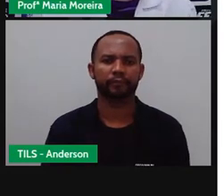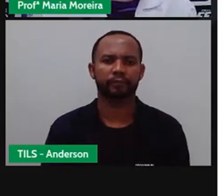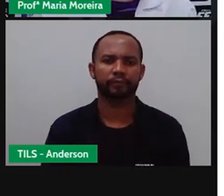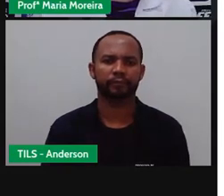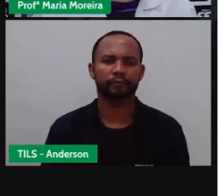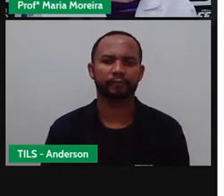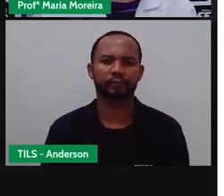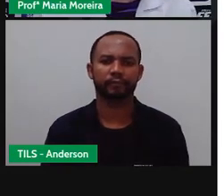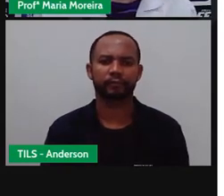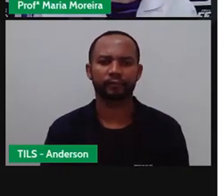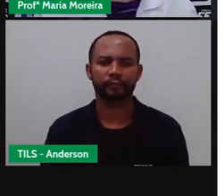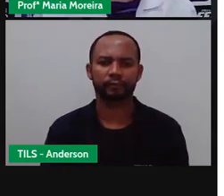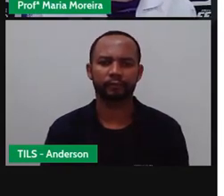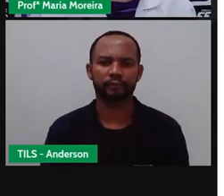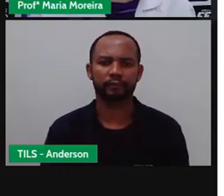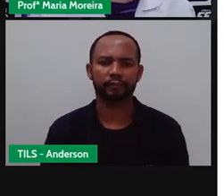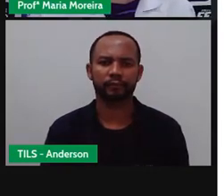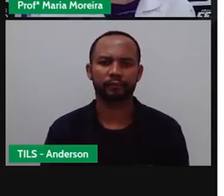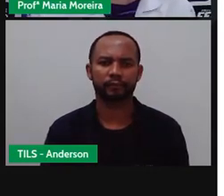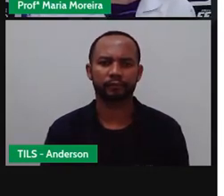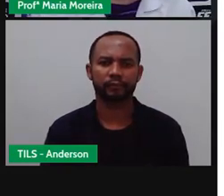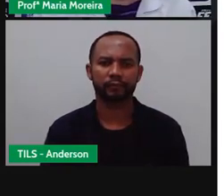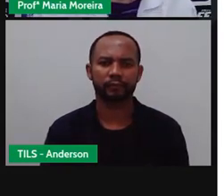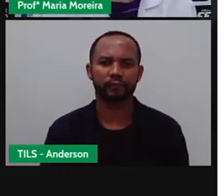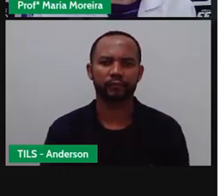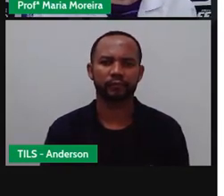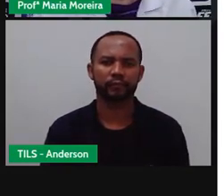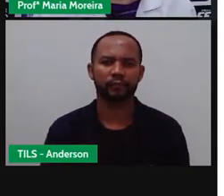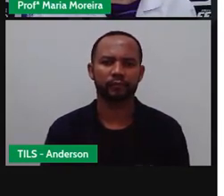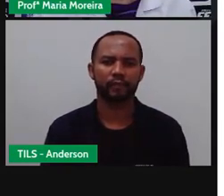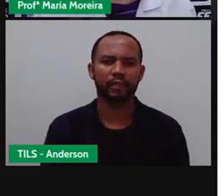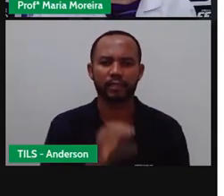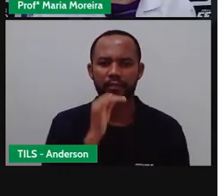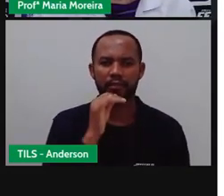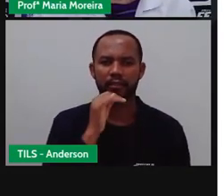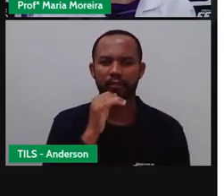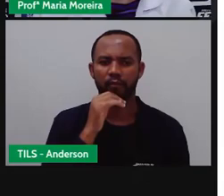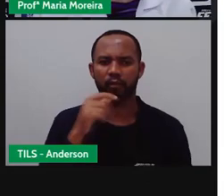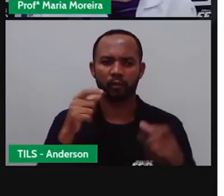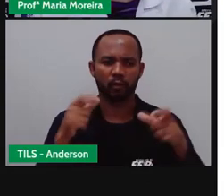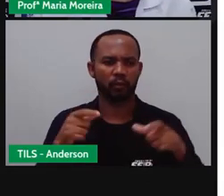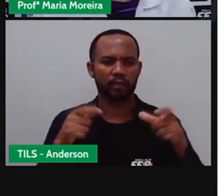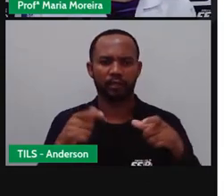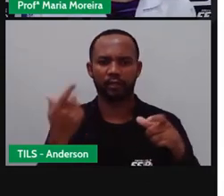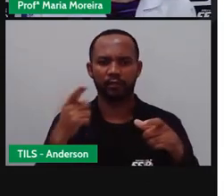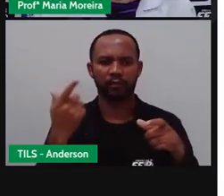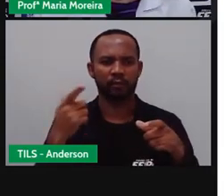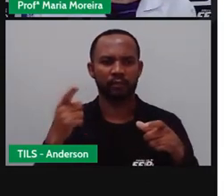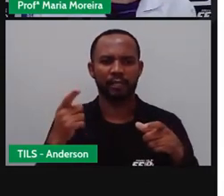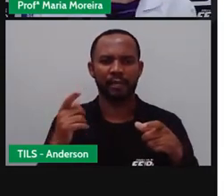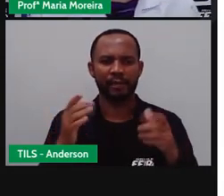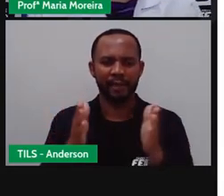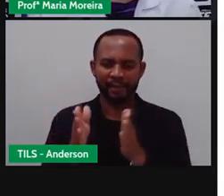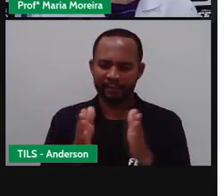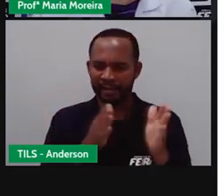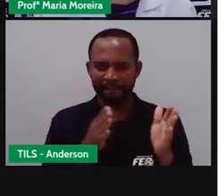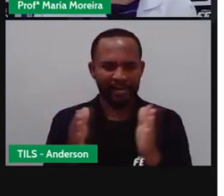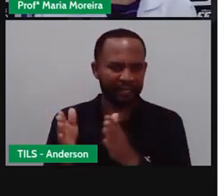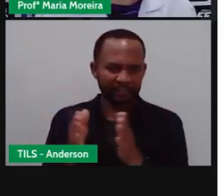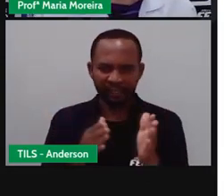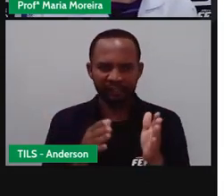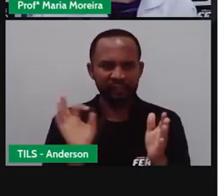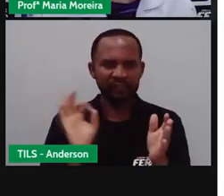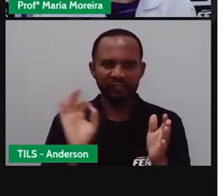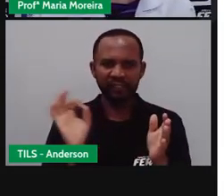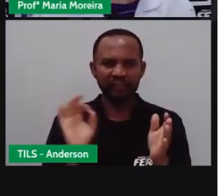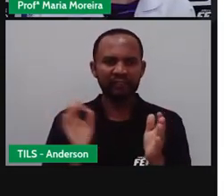Mesmo que não tenha o quê? Mesmo que não tenha Coleta seletiva no seu bairro Não tem coleta seletiva Vamos só separar